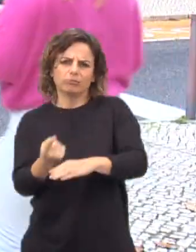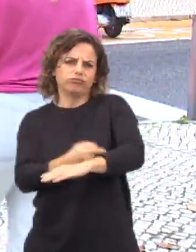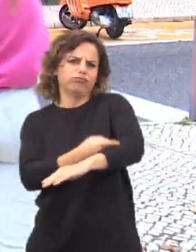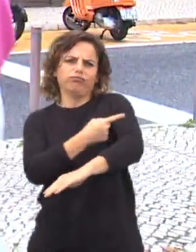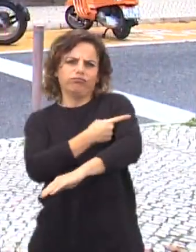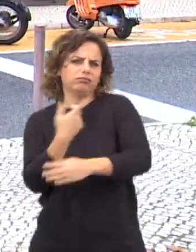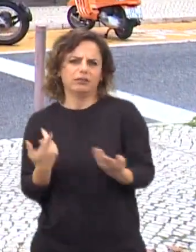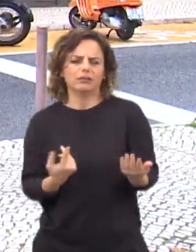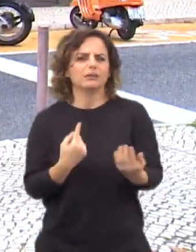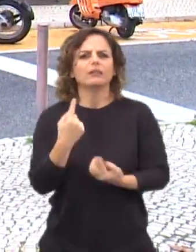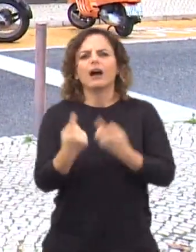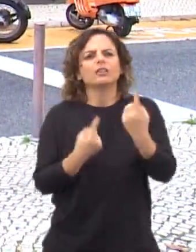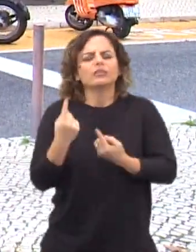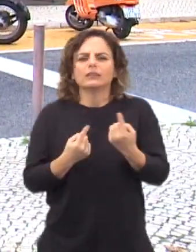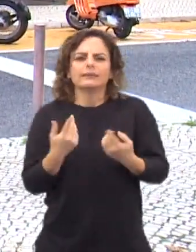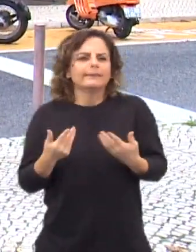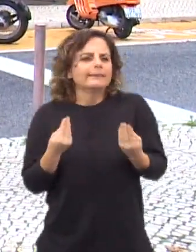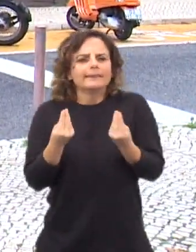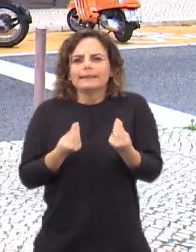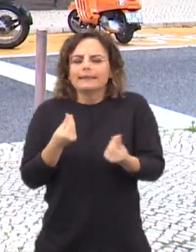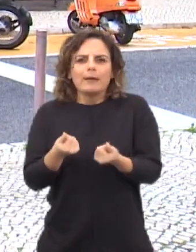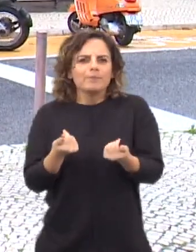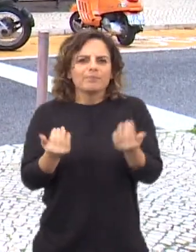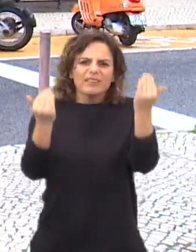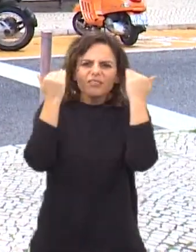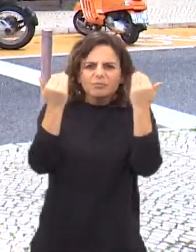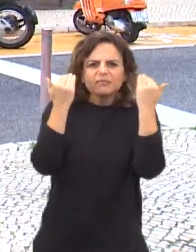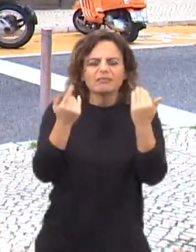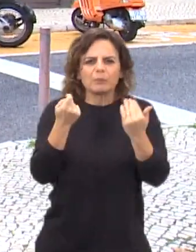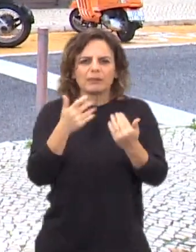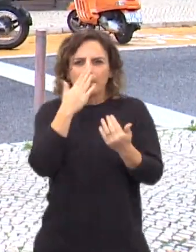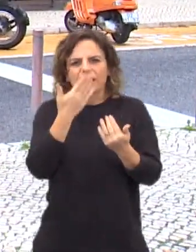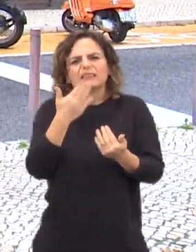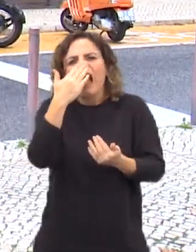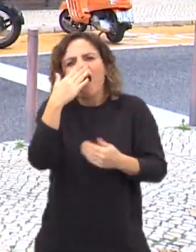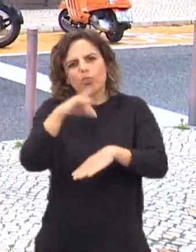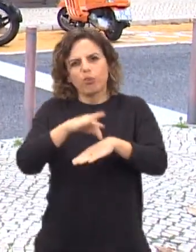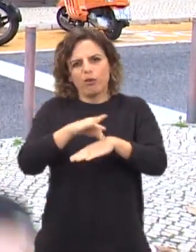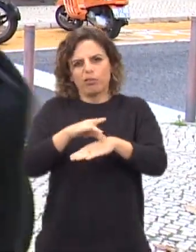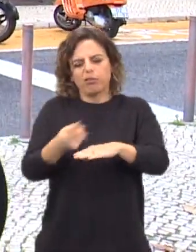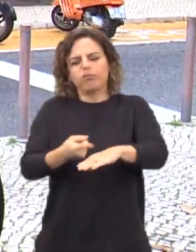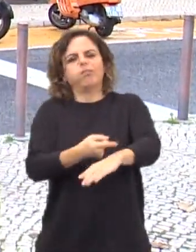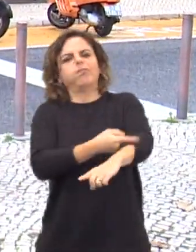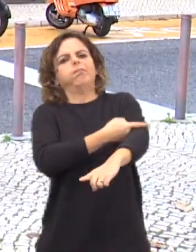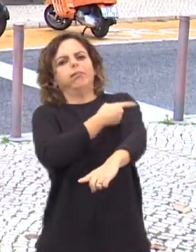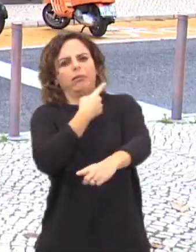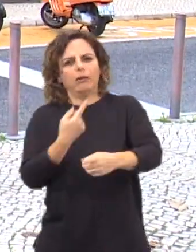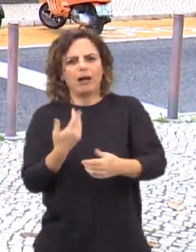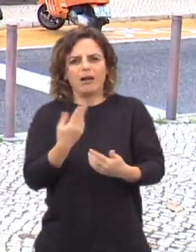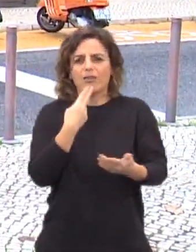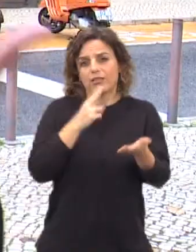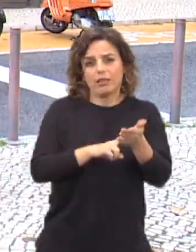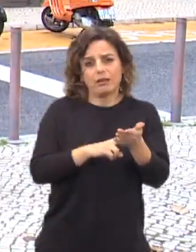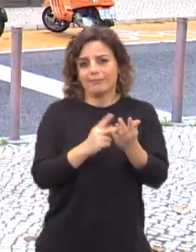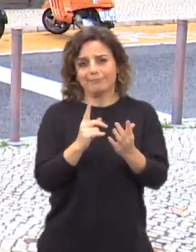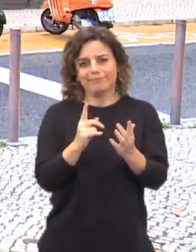desexageres e muitas vezes com notícias às vezes um bocadinho inflamadas e que fogem por vezes um pouco à